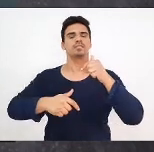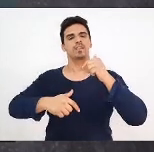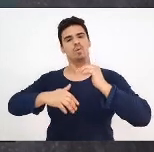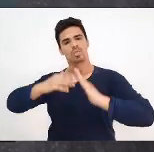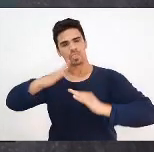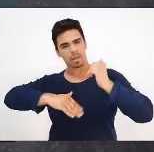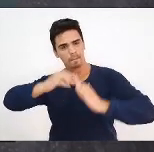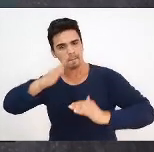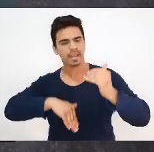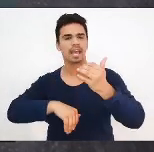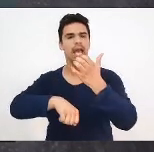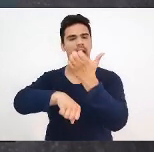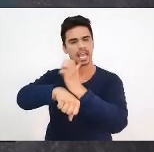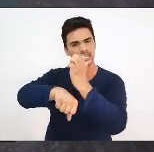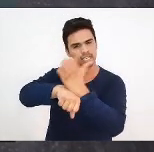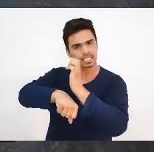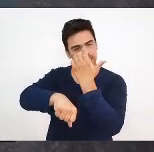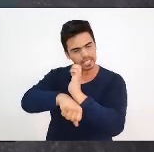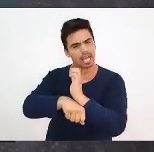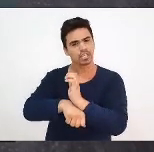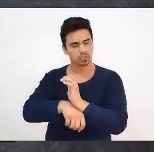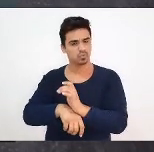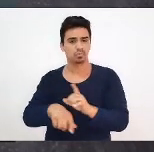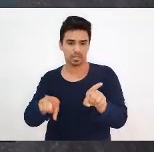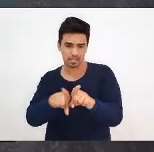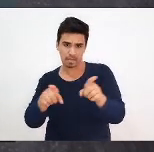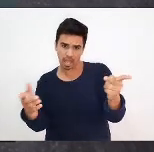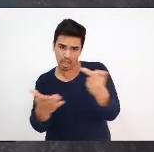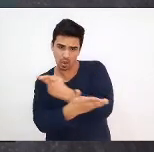acontecerem nos meios remotos